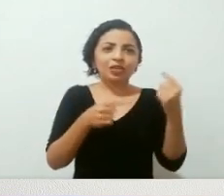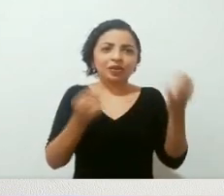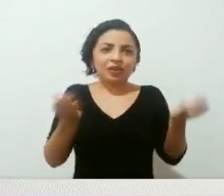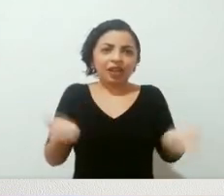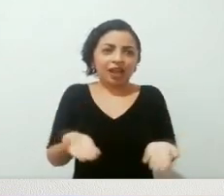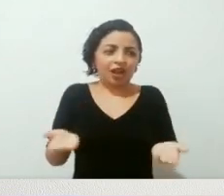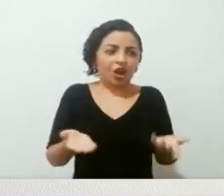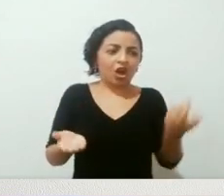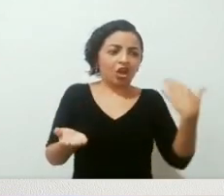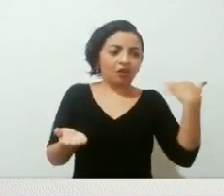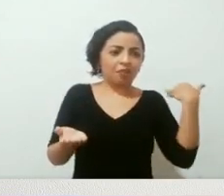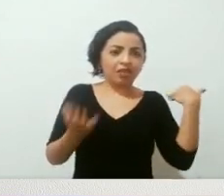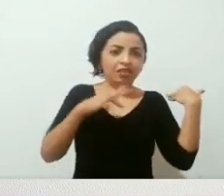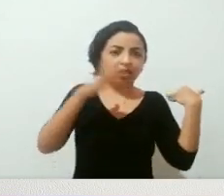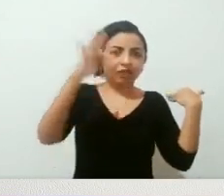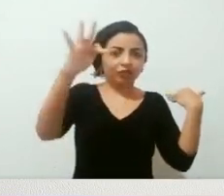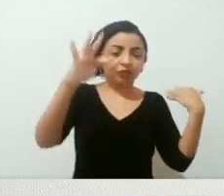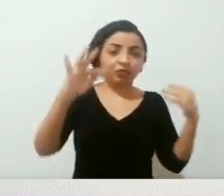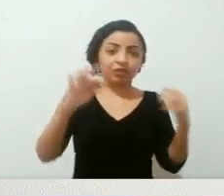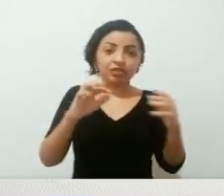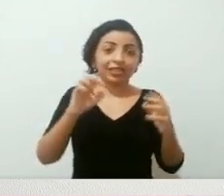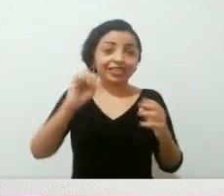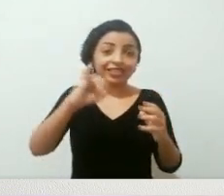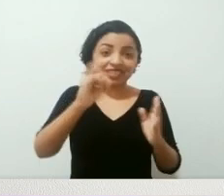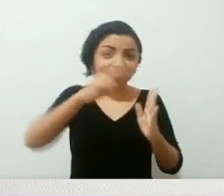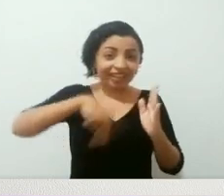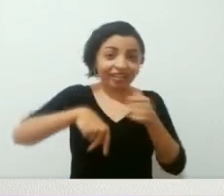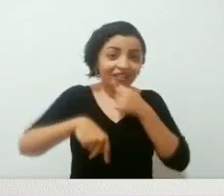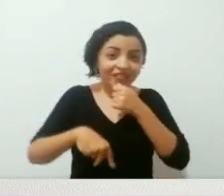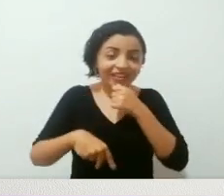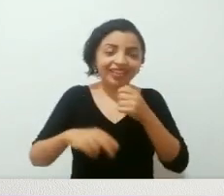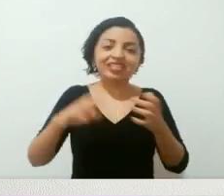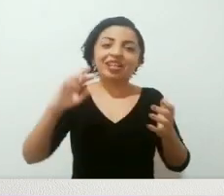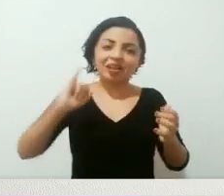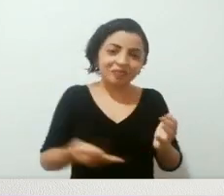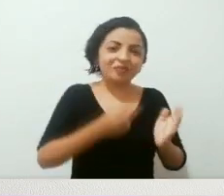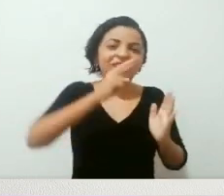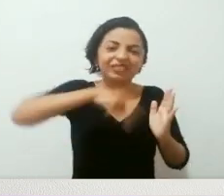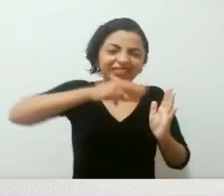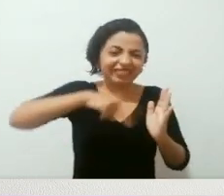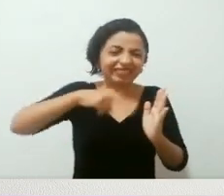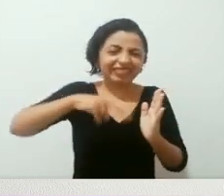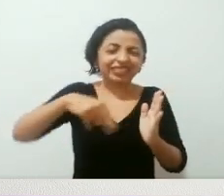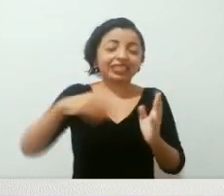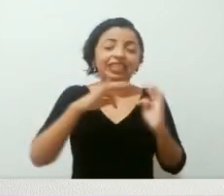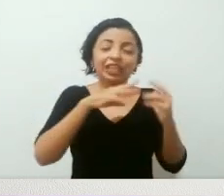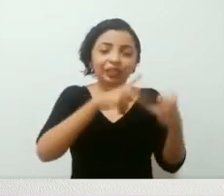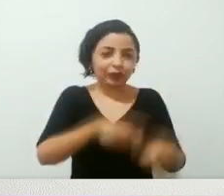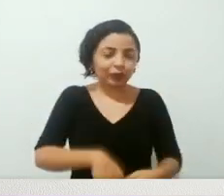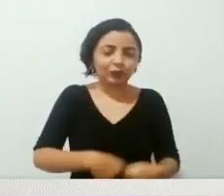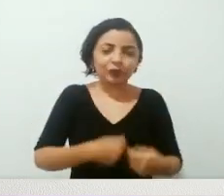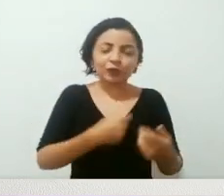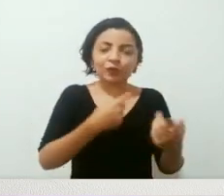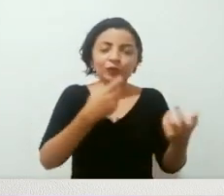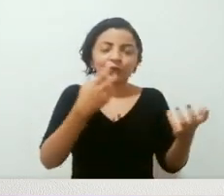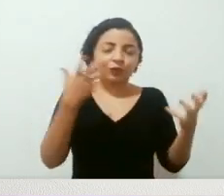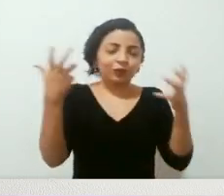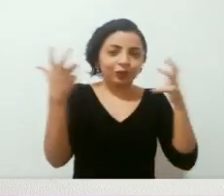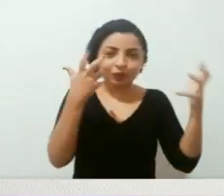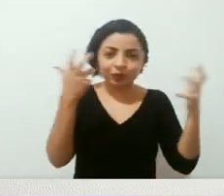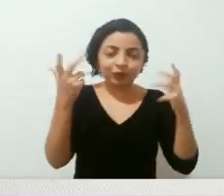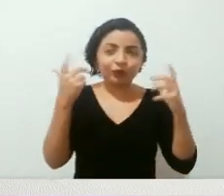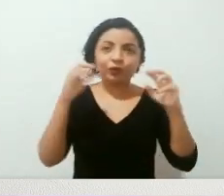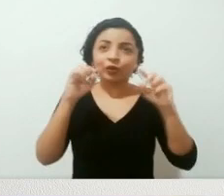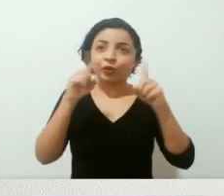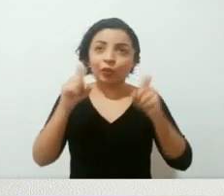se você ainda não leu o livro, nenhum deles corre pra ler, pra chegar nessa cena, vale muito a pena essa cena, todas as perturbações,